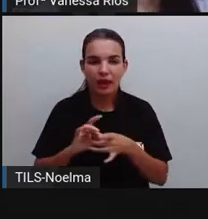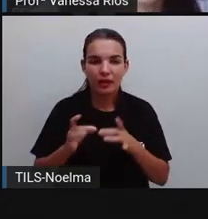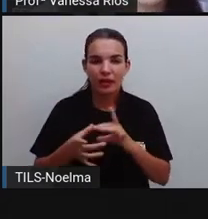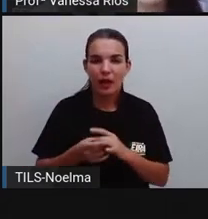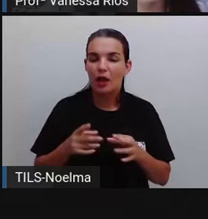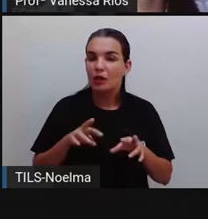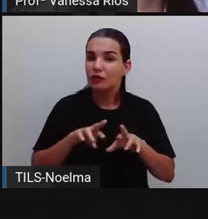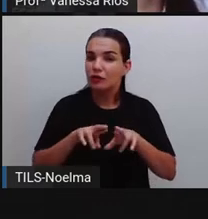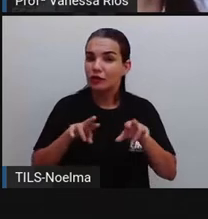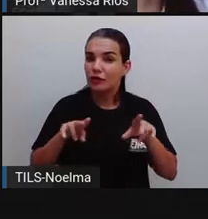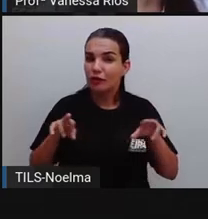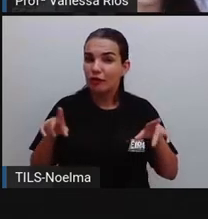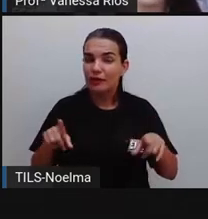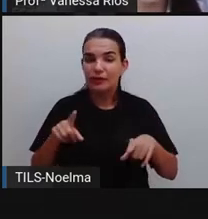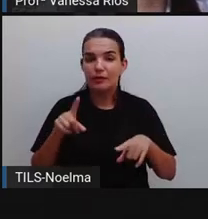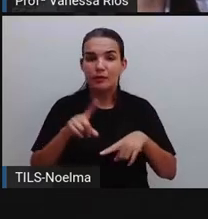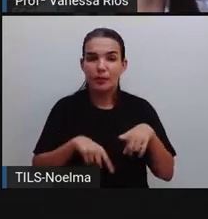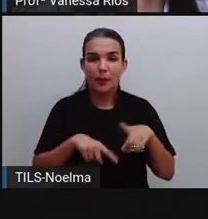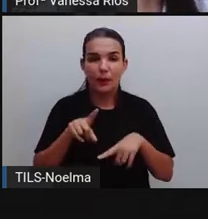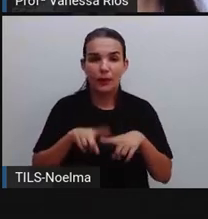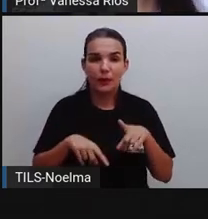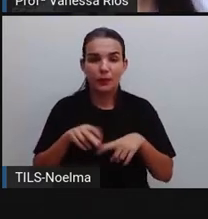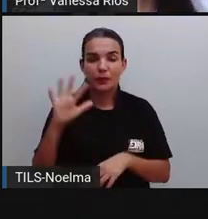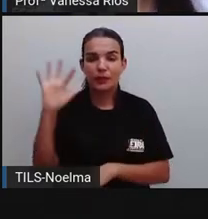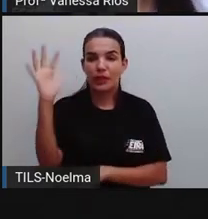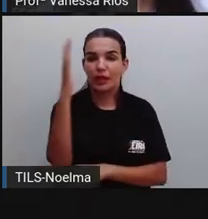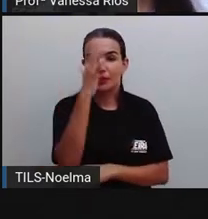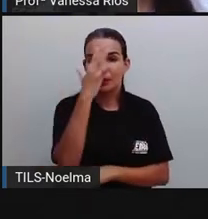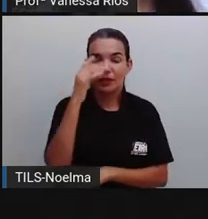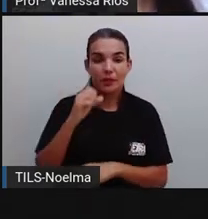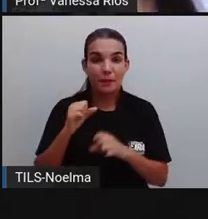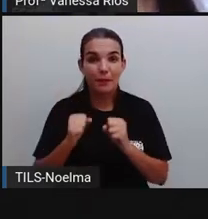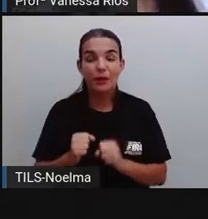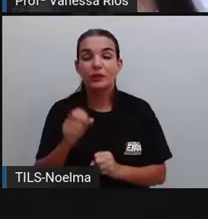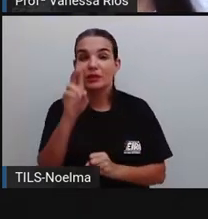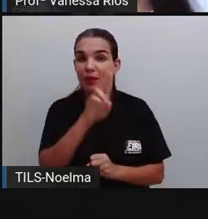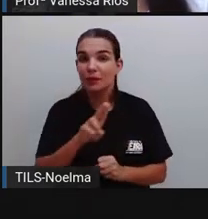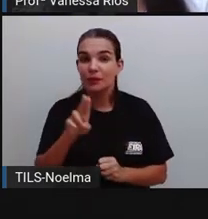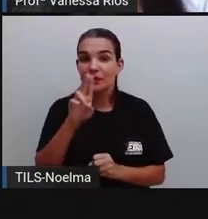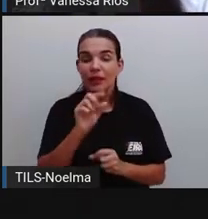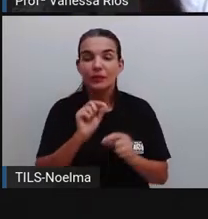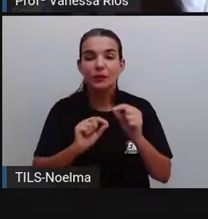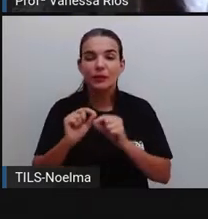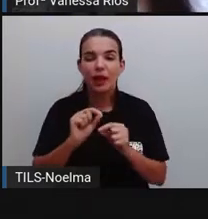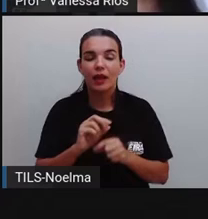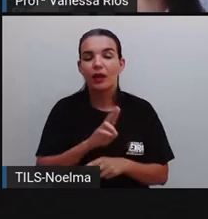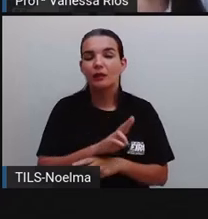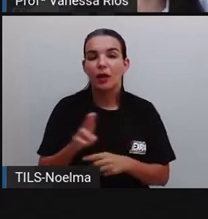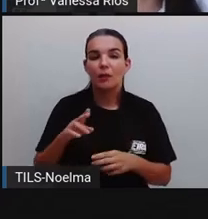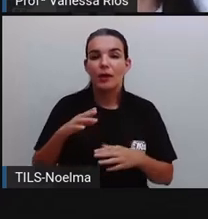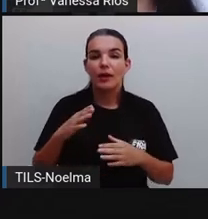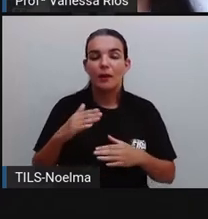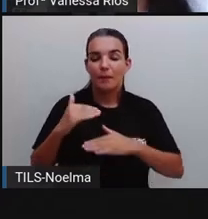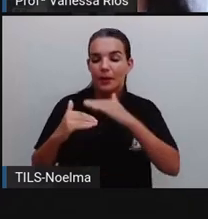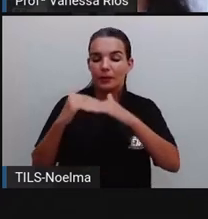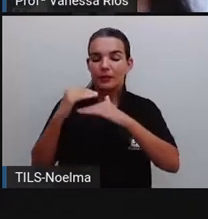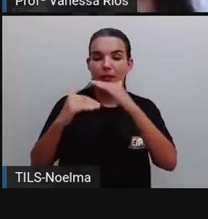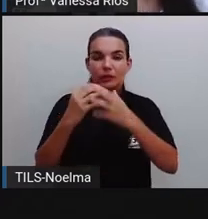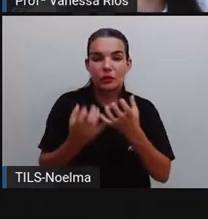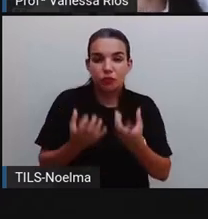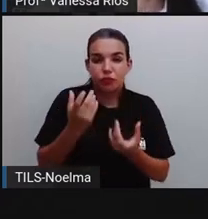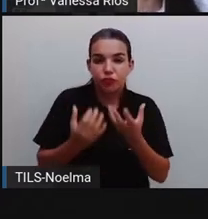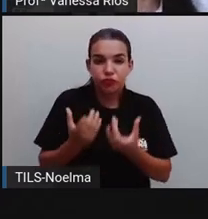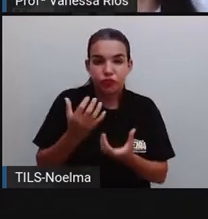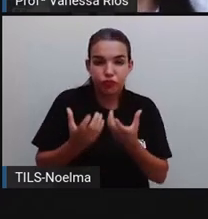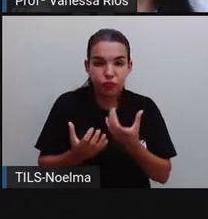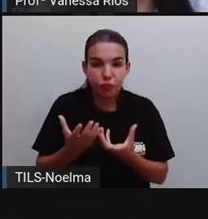materiais naturais que podem ser aí utilizados pelo processo de combustão. Então eles vão ser queimados e